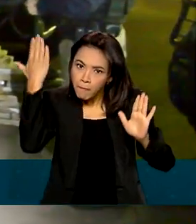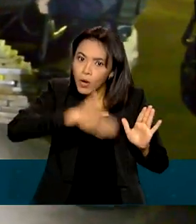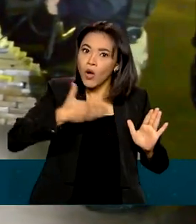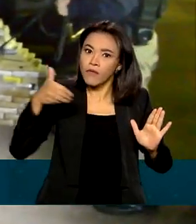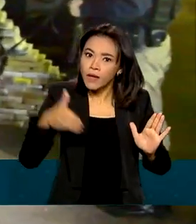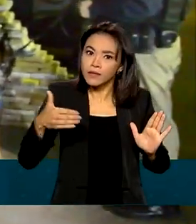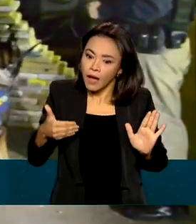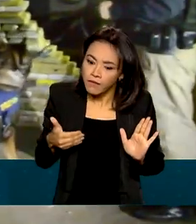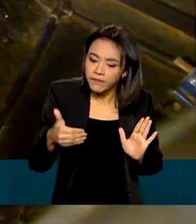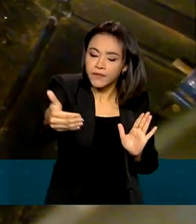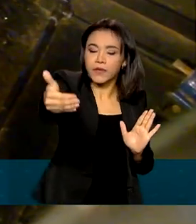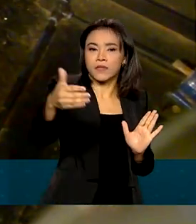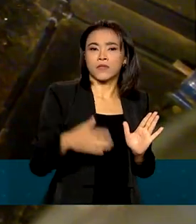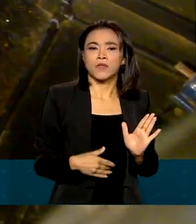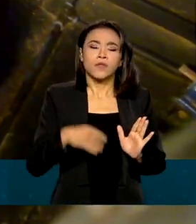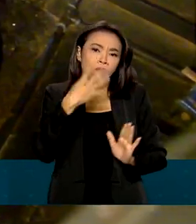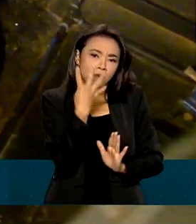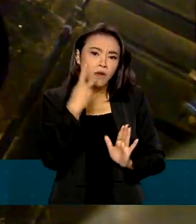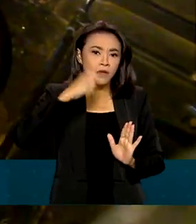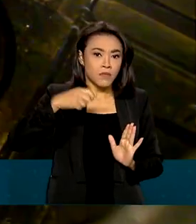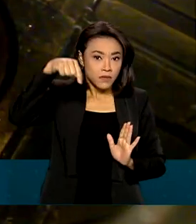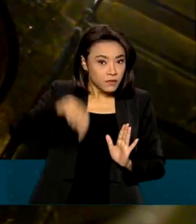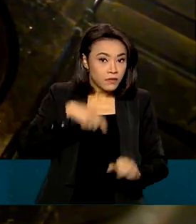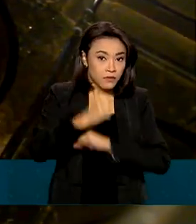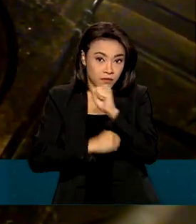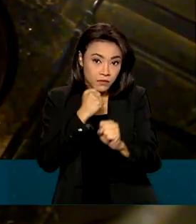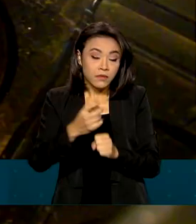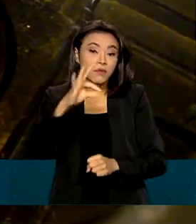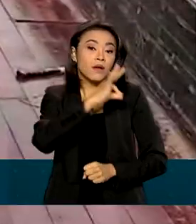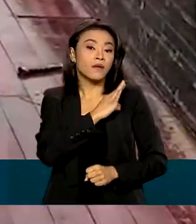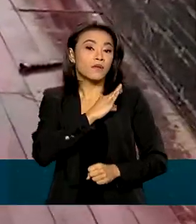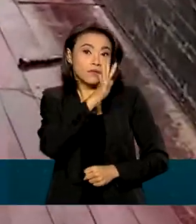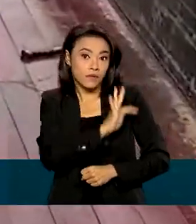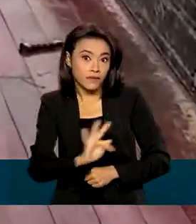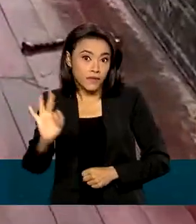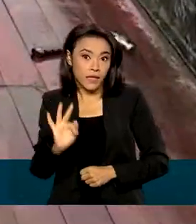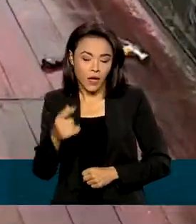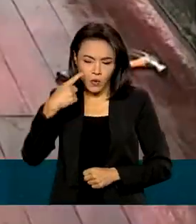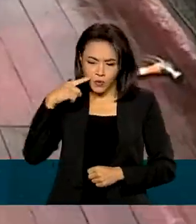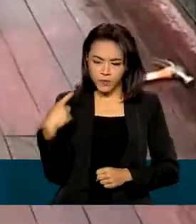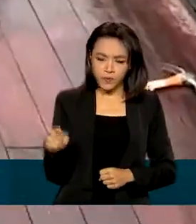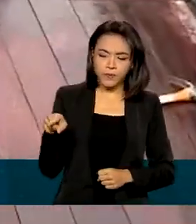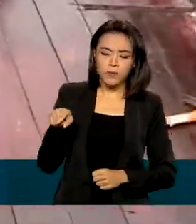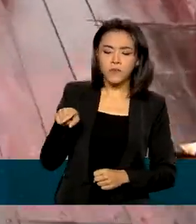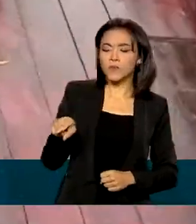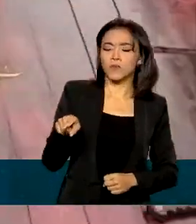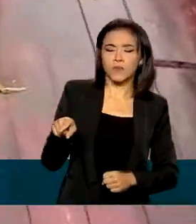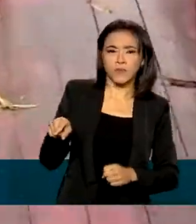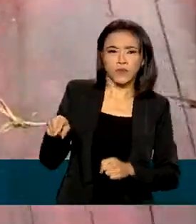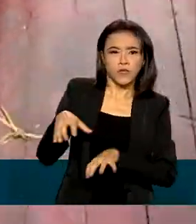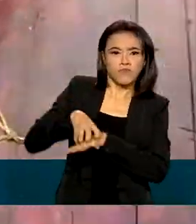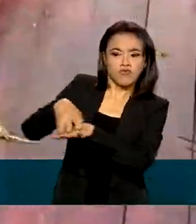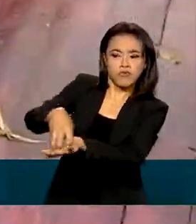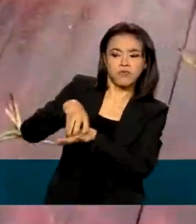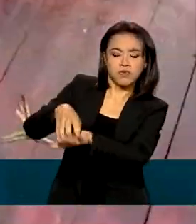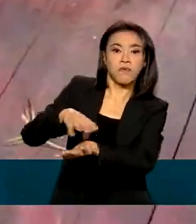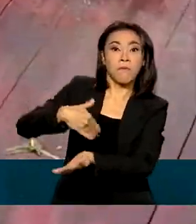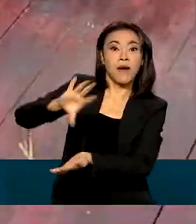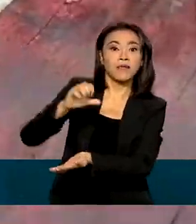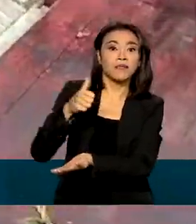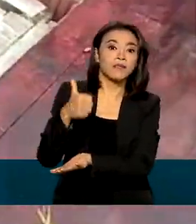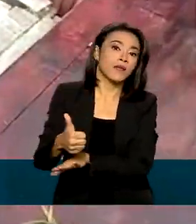nos primeiros quatro meses deste ano, a Polícia Federal interceptou o transporte de mais de 137